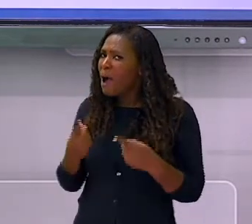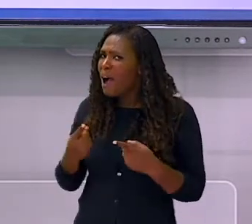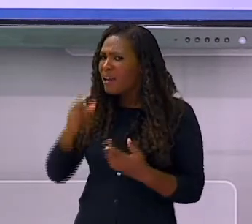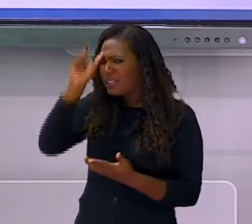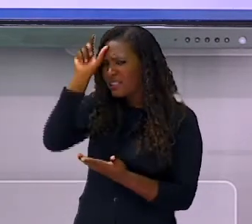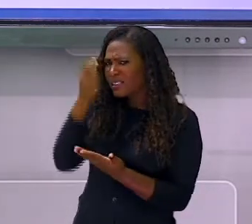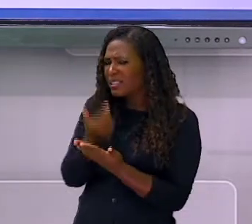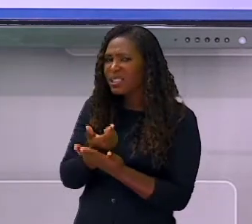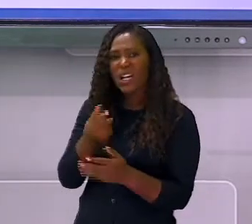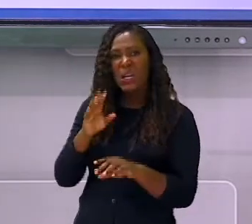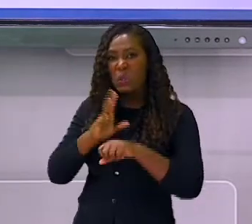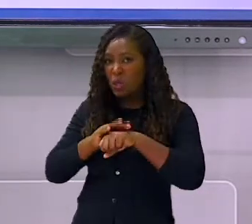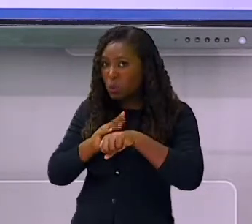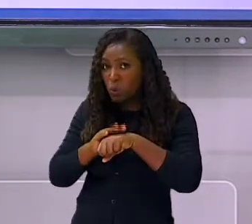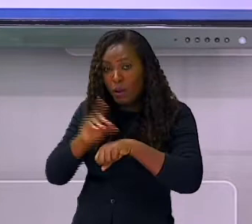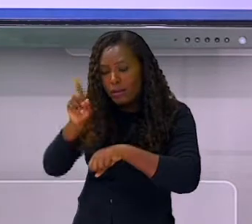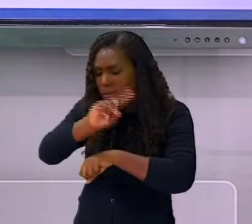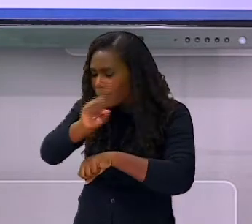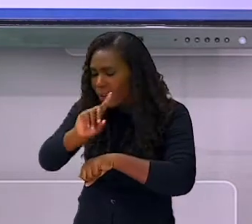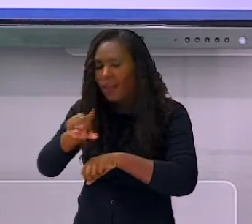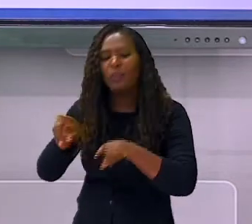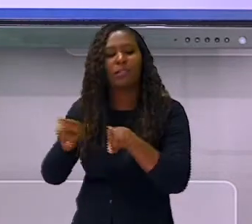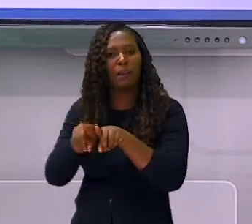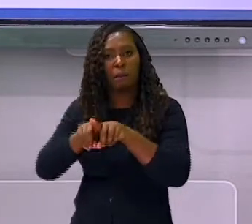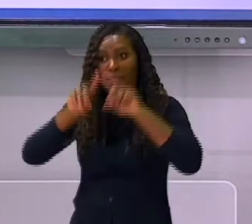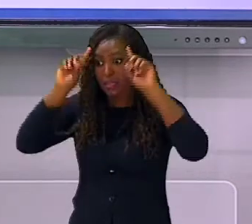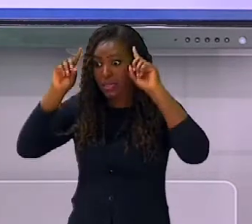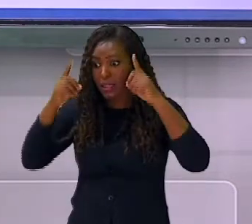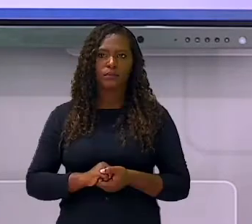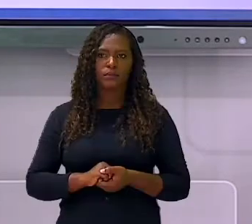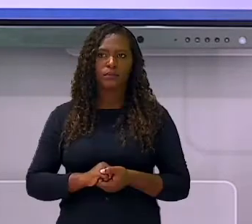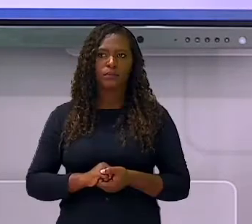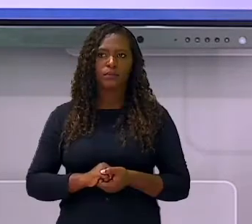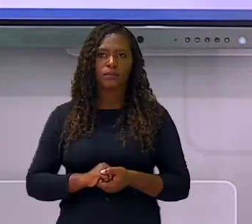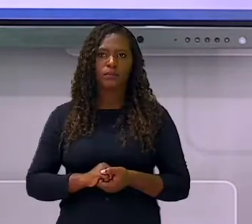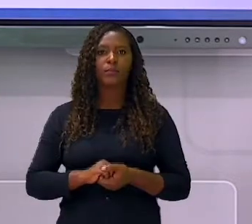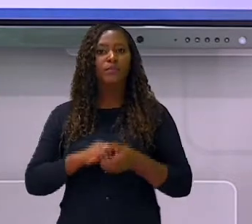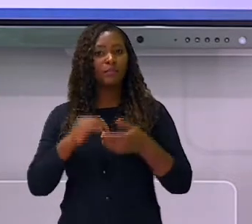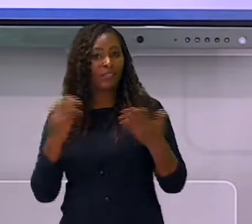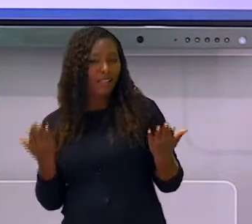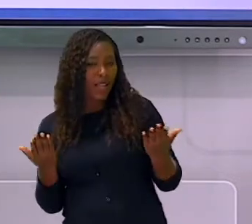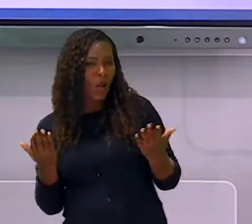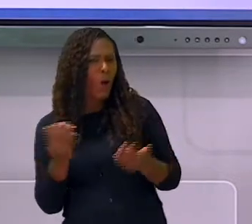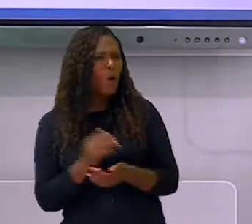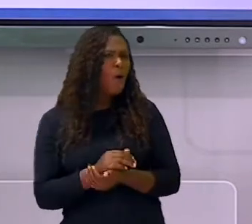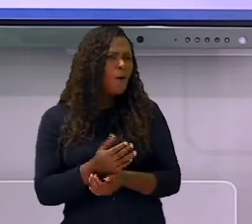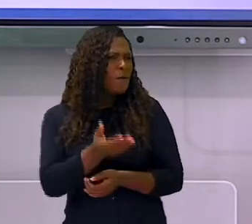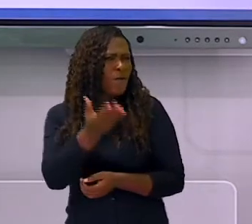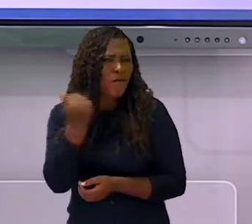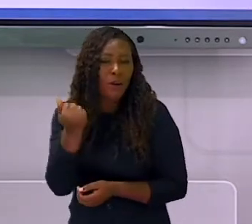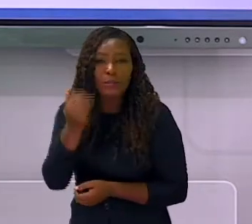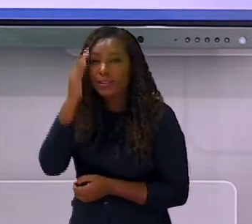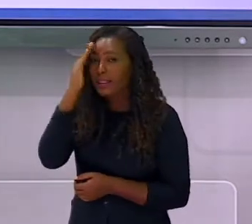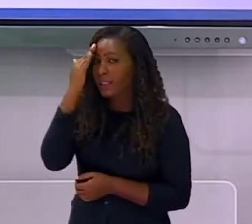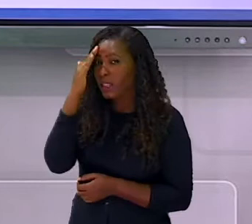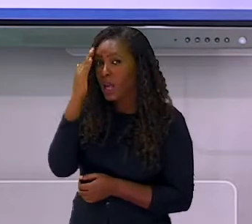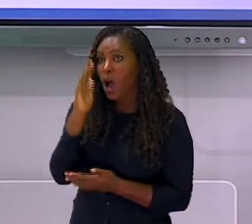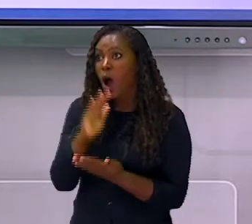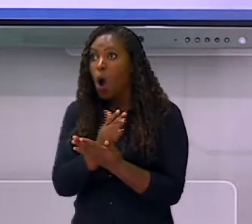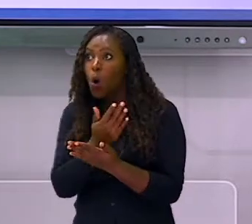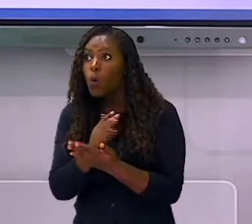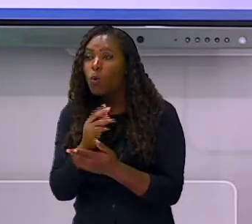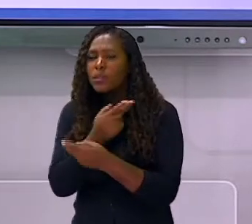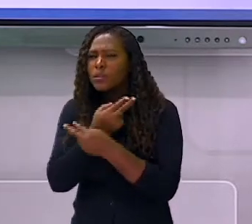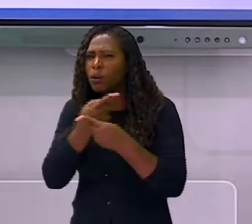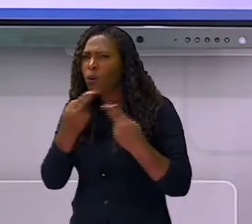vir associada a alguma deficiência. Então, vamos a alguns sinais que podem te ajudar